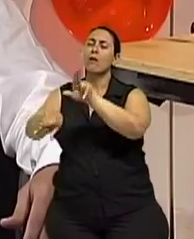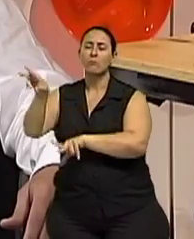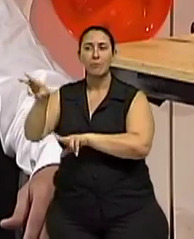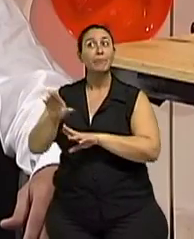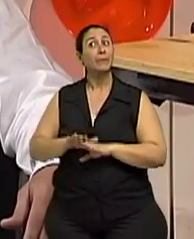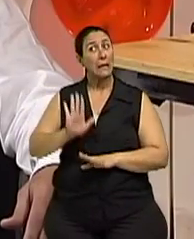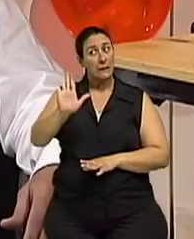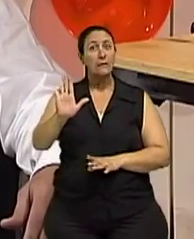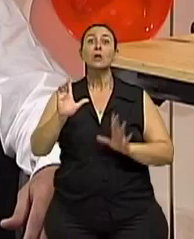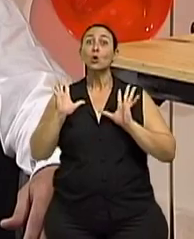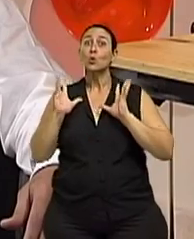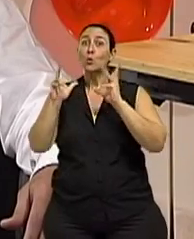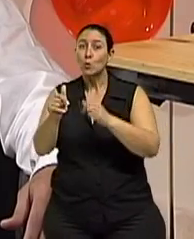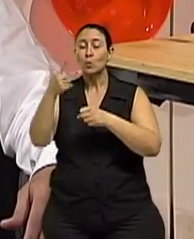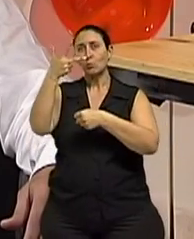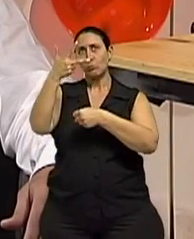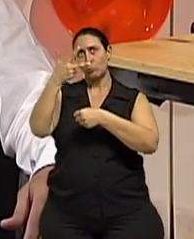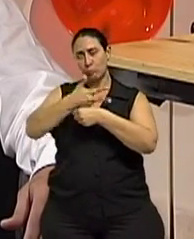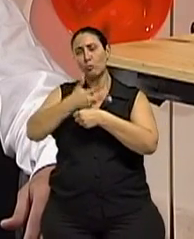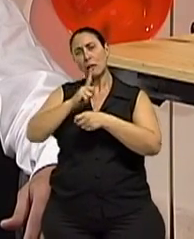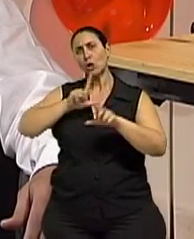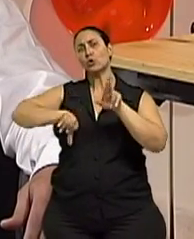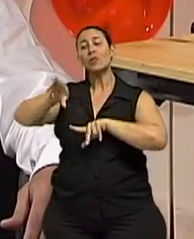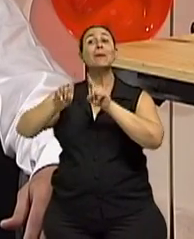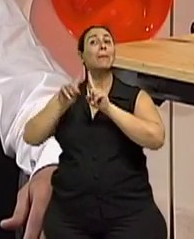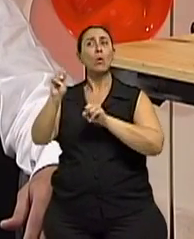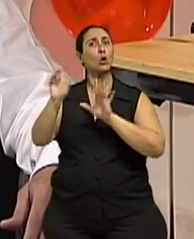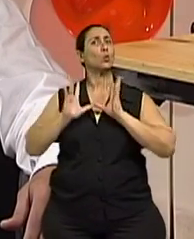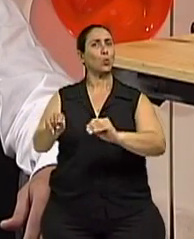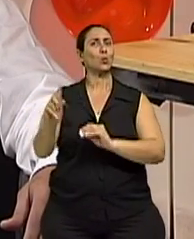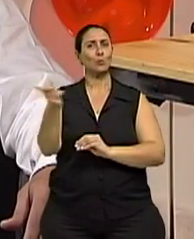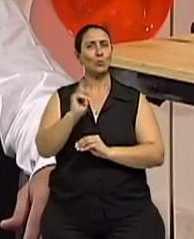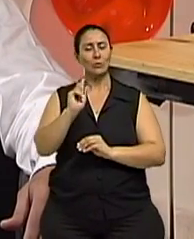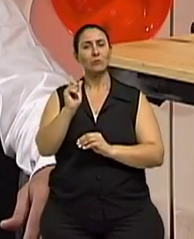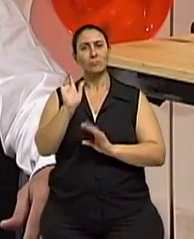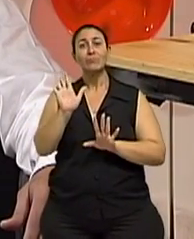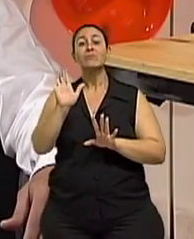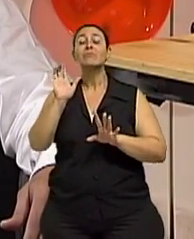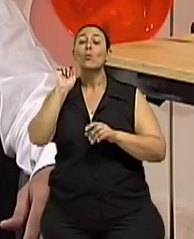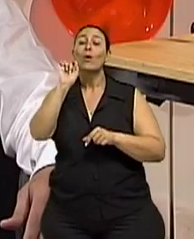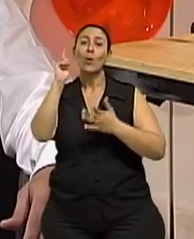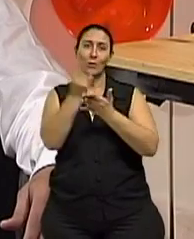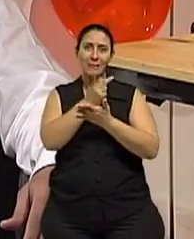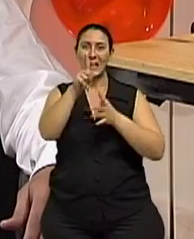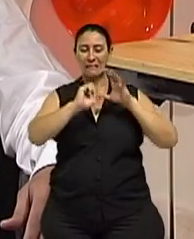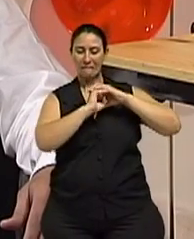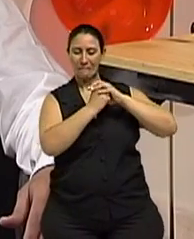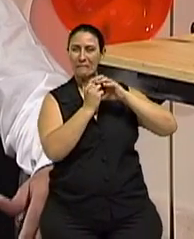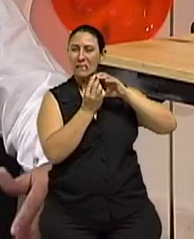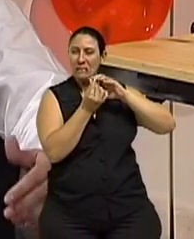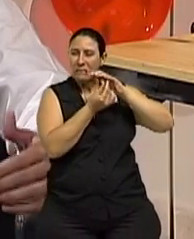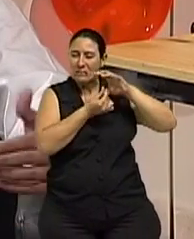idoso vai desenvolver artrose, tá? Mas a gente sabe que a artrose, ela está relacionada com o envelhecimento. Ah, medida